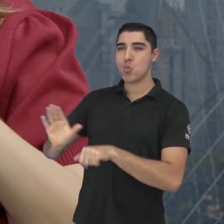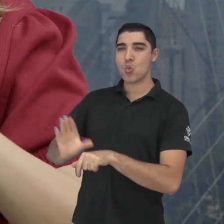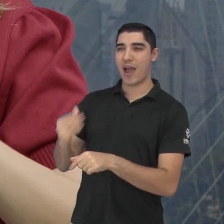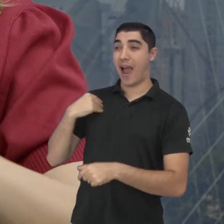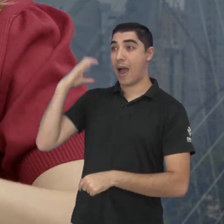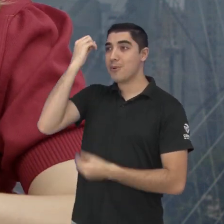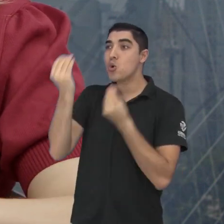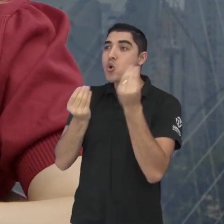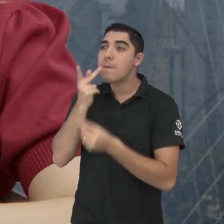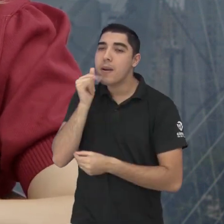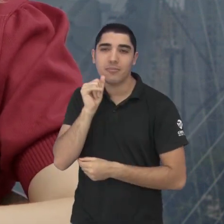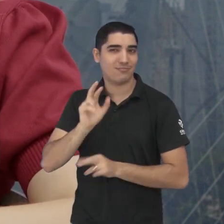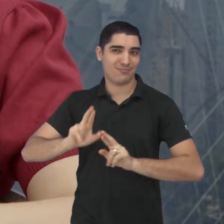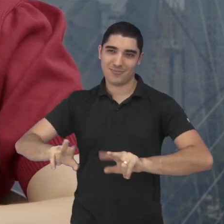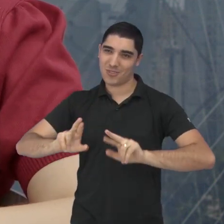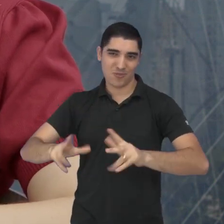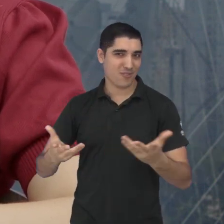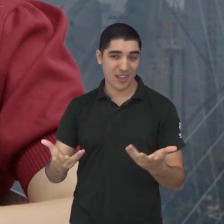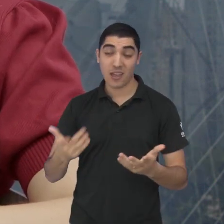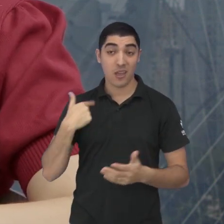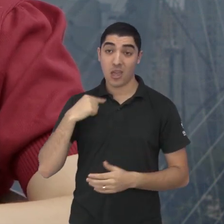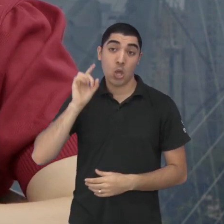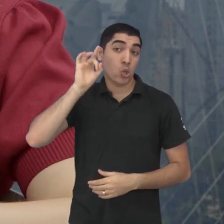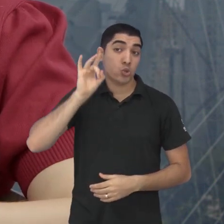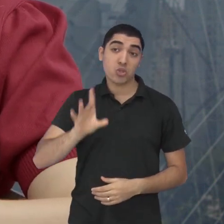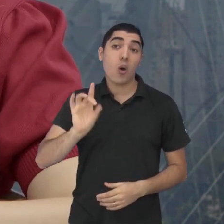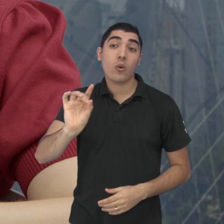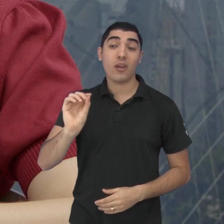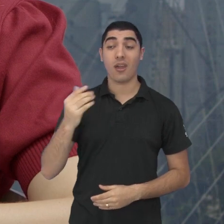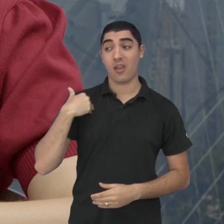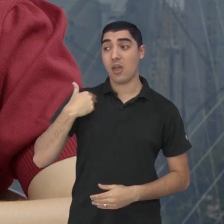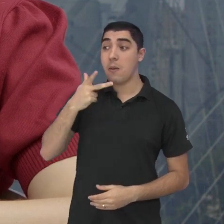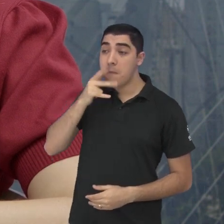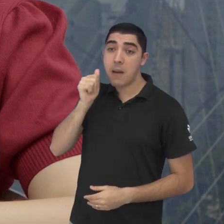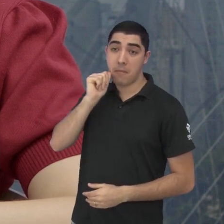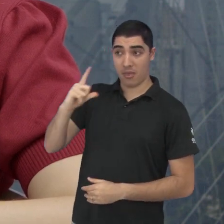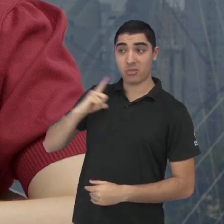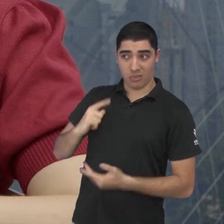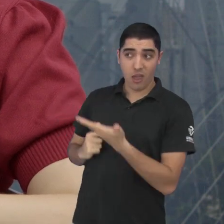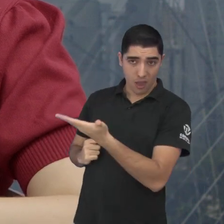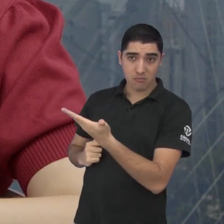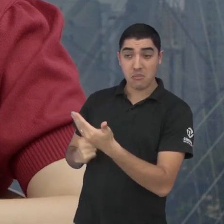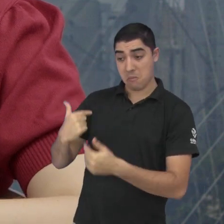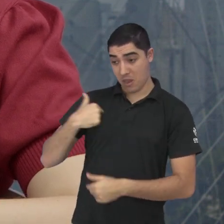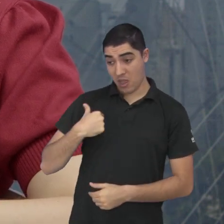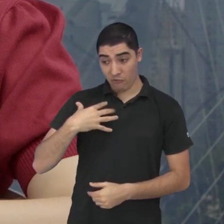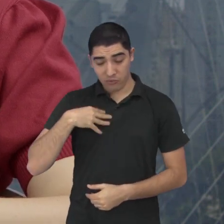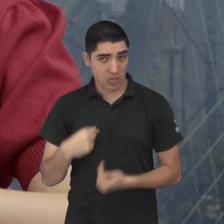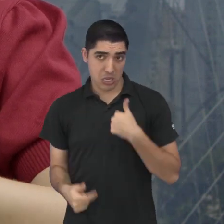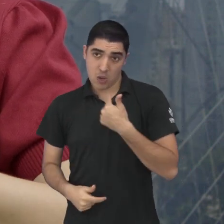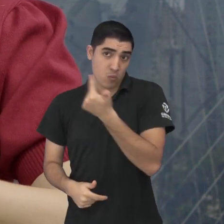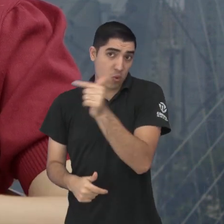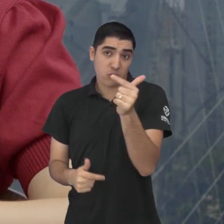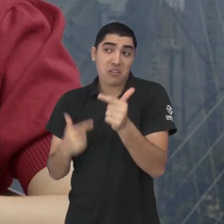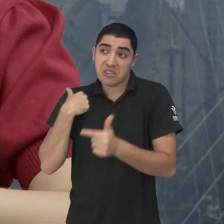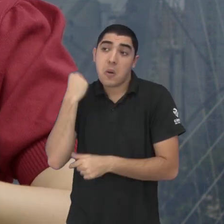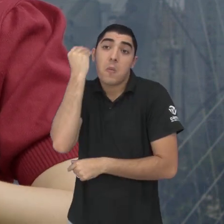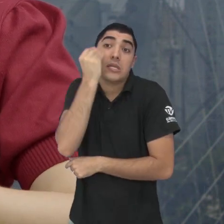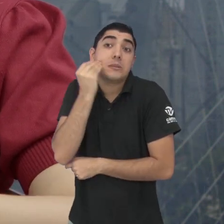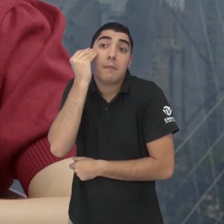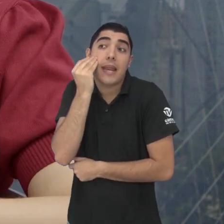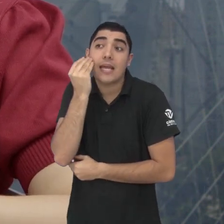foi filho, então a gente não vivenciou esses papéis de pai e mãe, então, a partir do momento que o filho nasce, junto com os